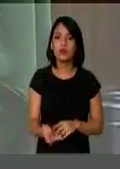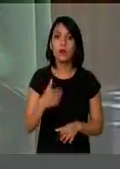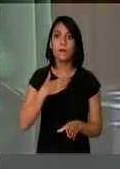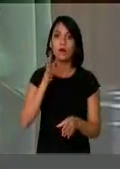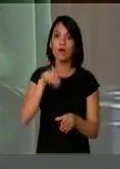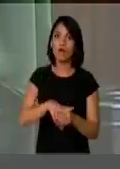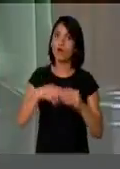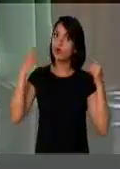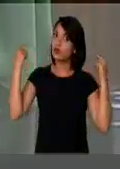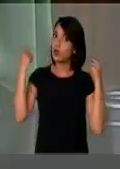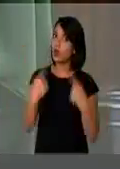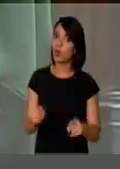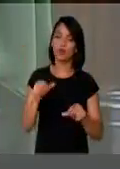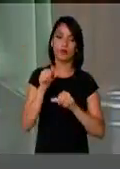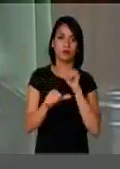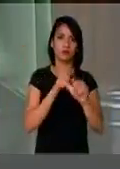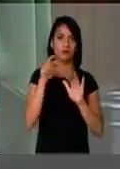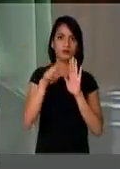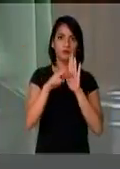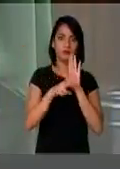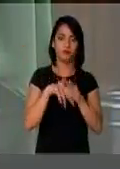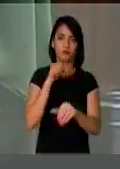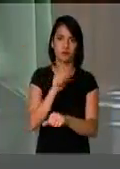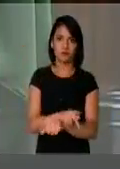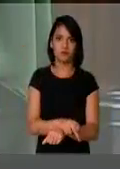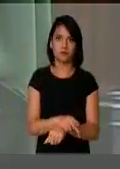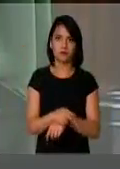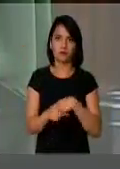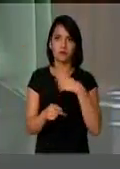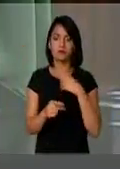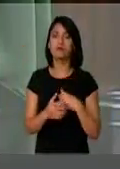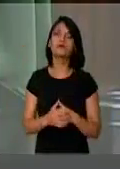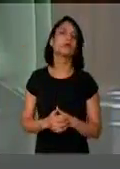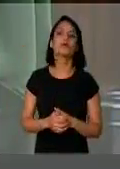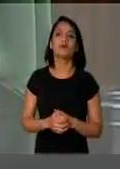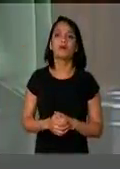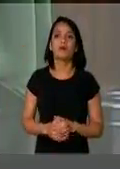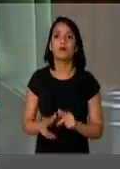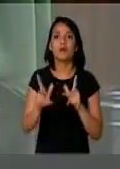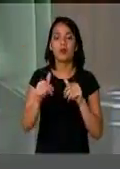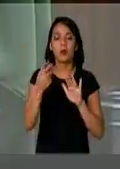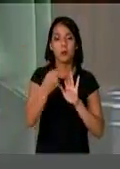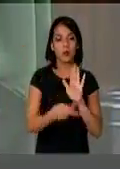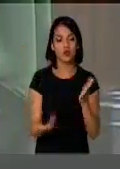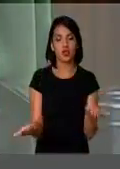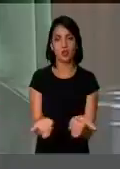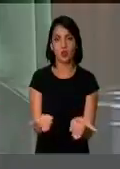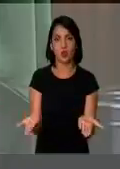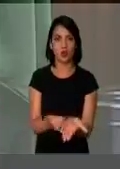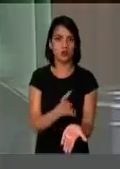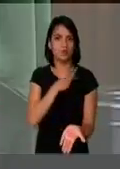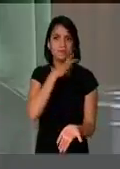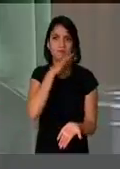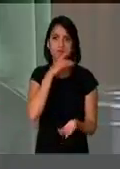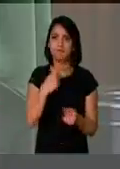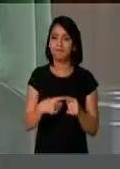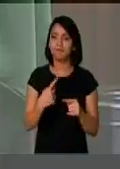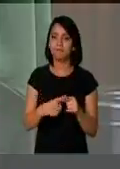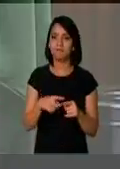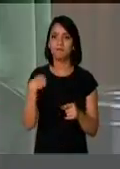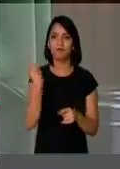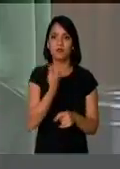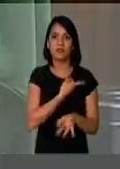voto contrário à reforma da Previdência, da forma como ela está, porque nós estamos